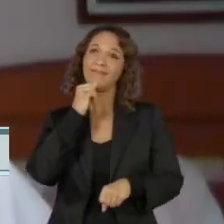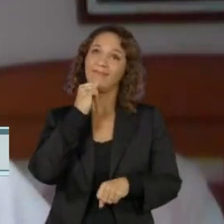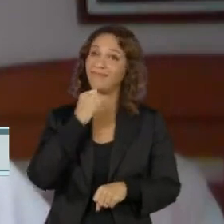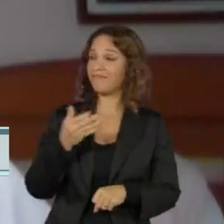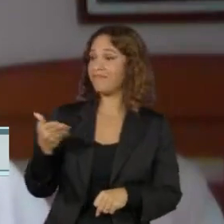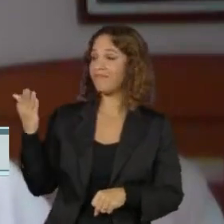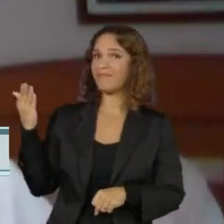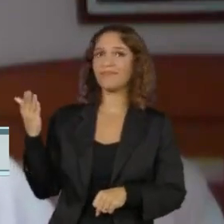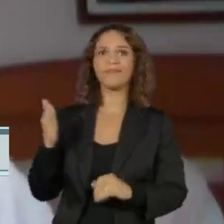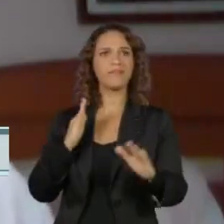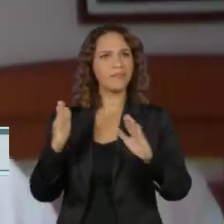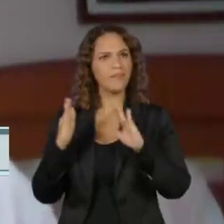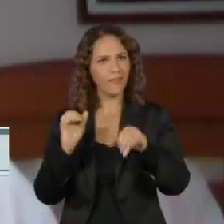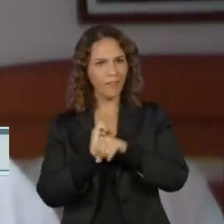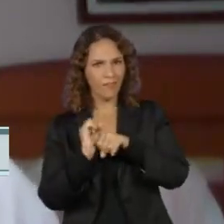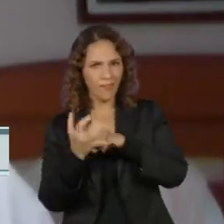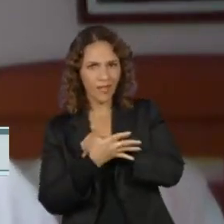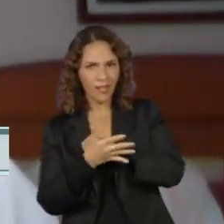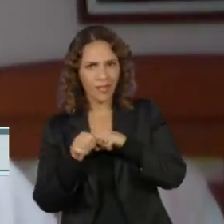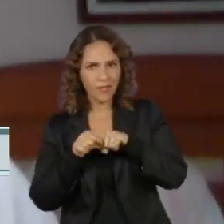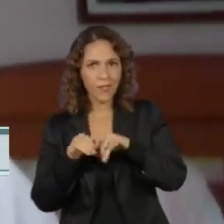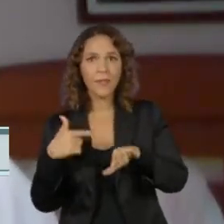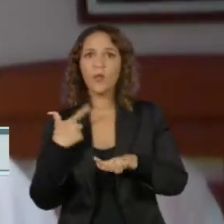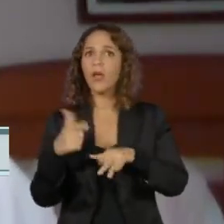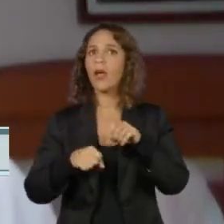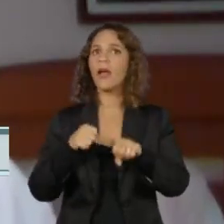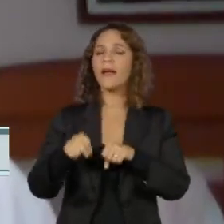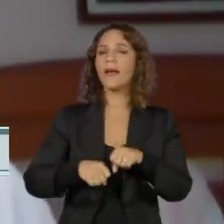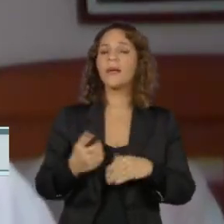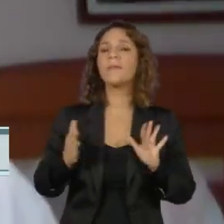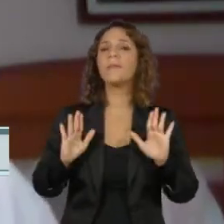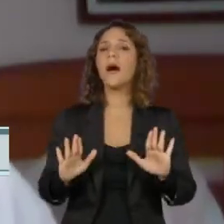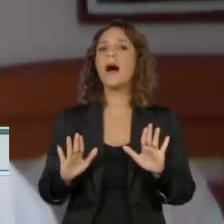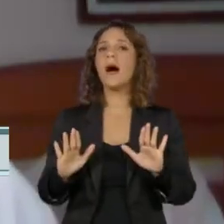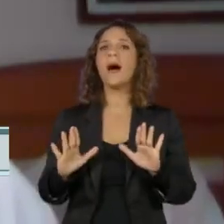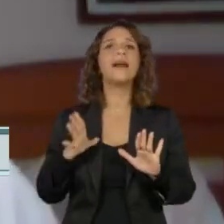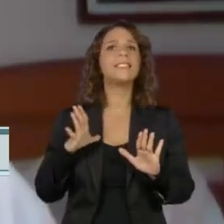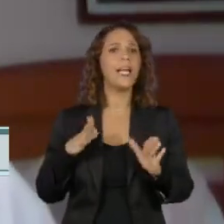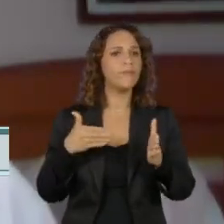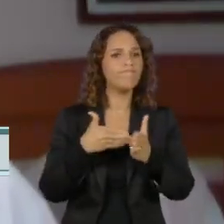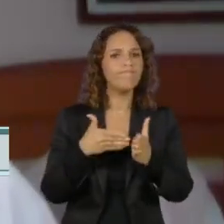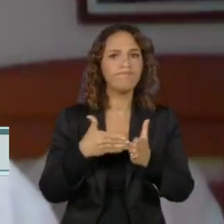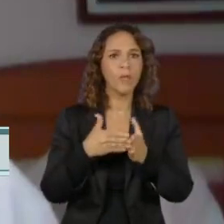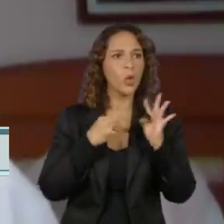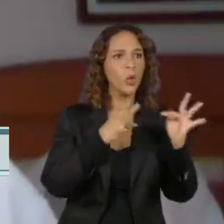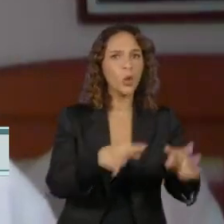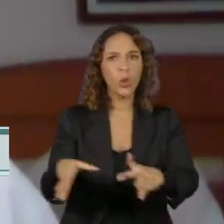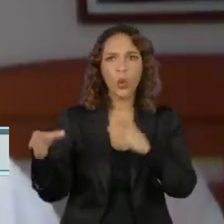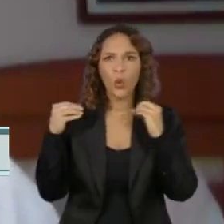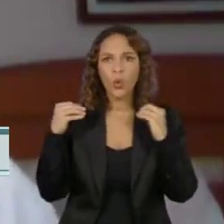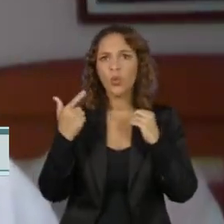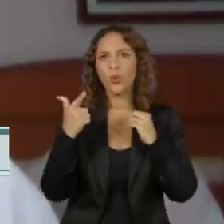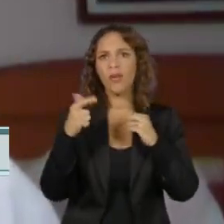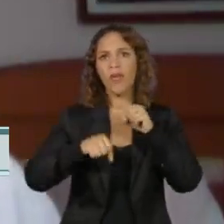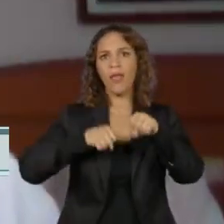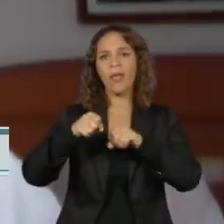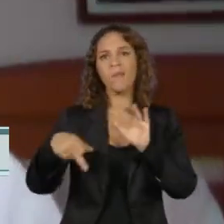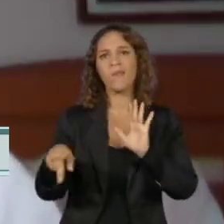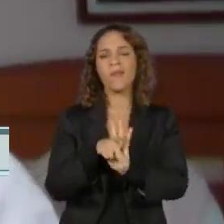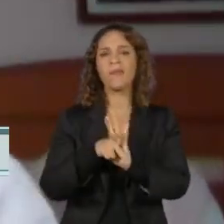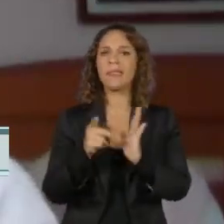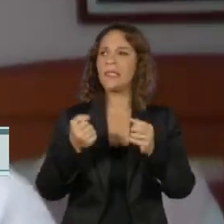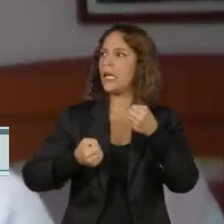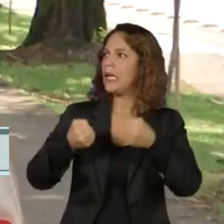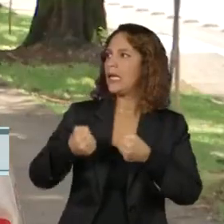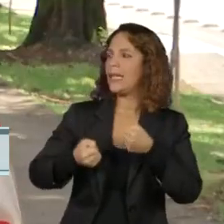Durante a pandemia não tinha carro, então podia ir, mesmo sem ciclovia. Mas na hora que não tem a ciclovia e voltou até um movimento muito grande de carro e ônibus, a pessoa